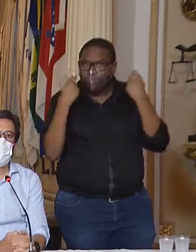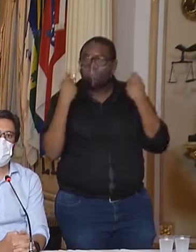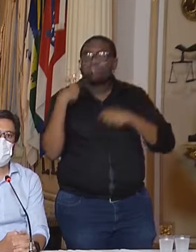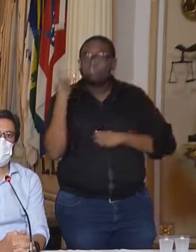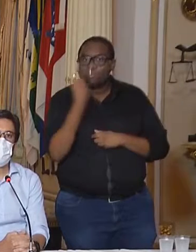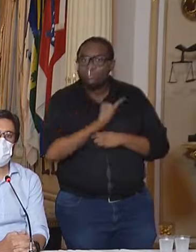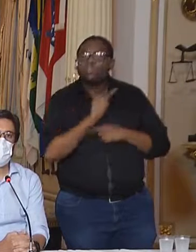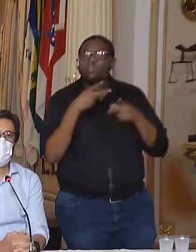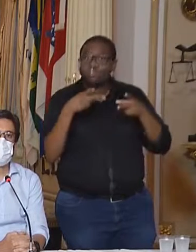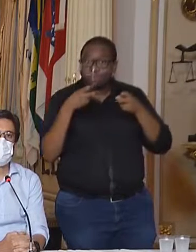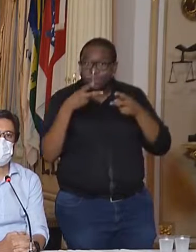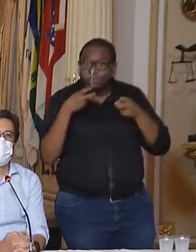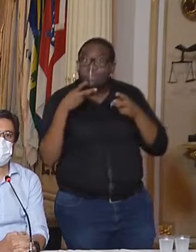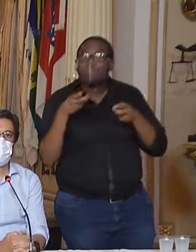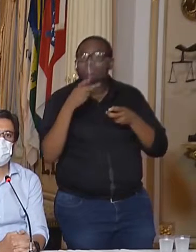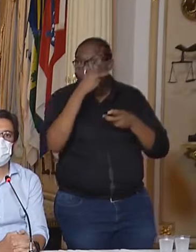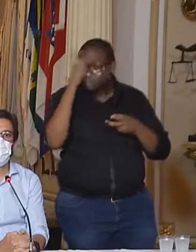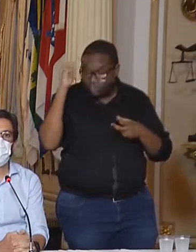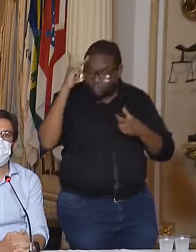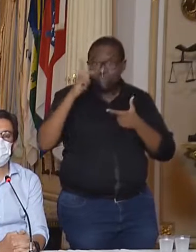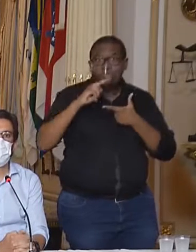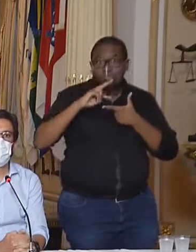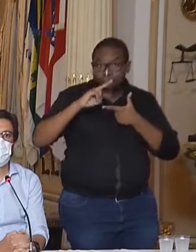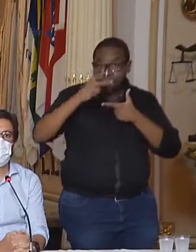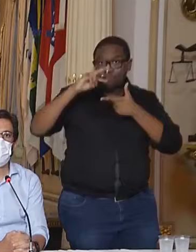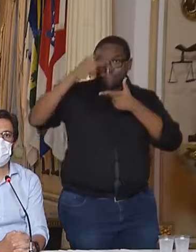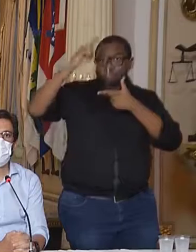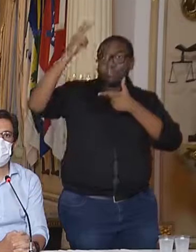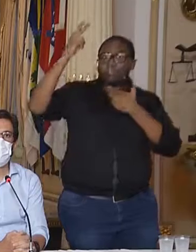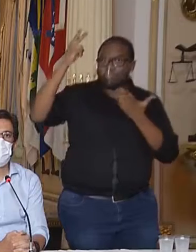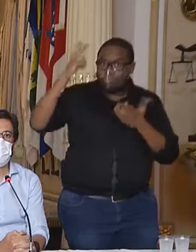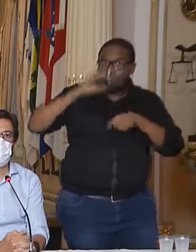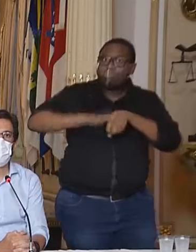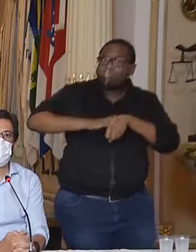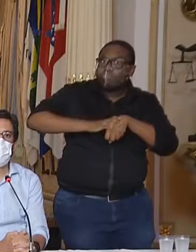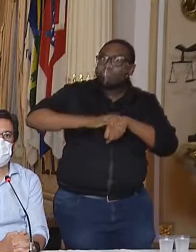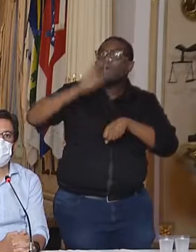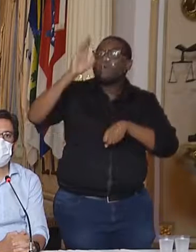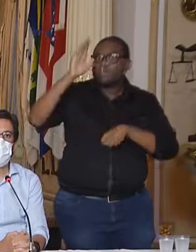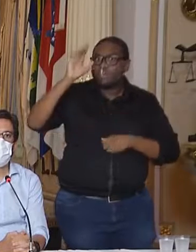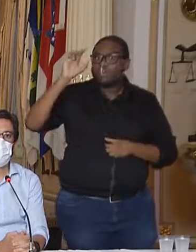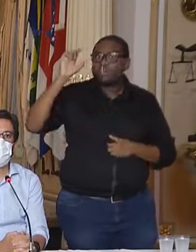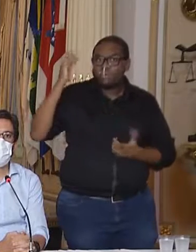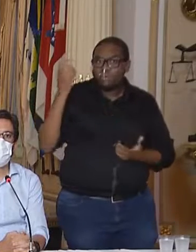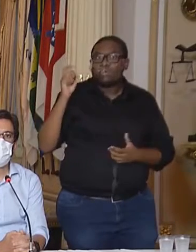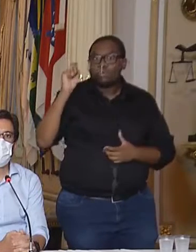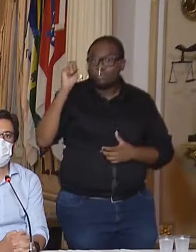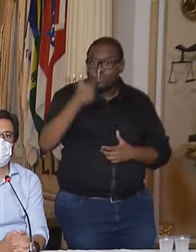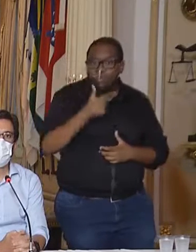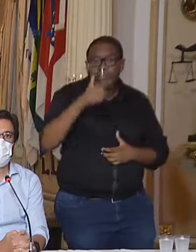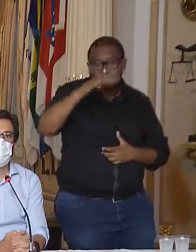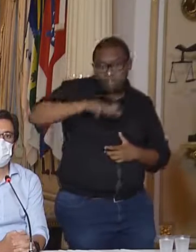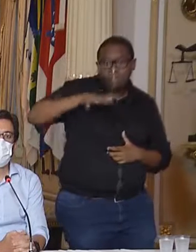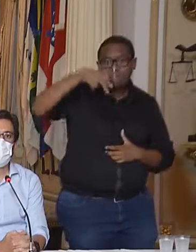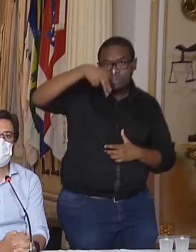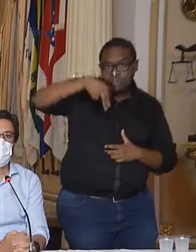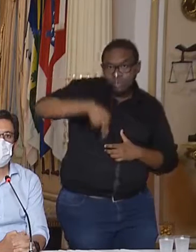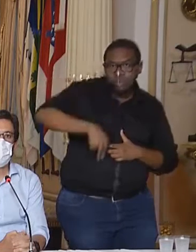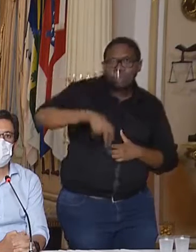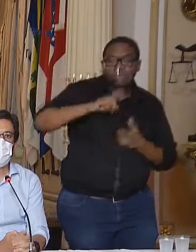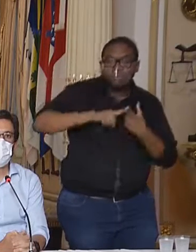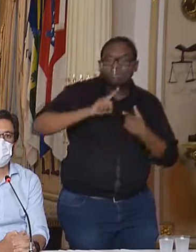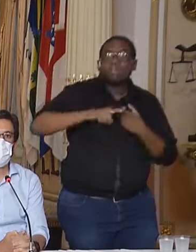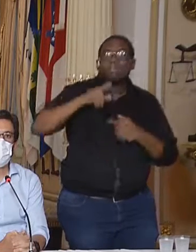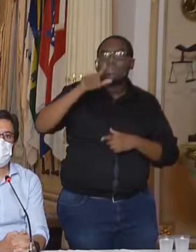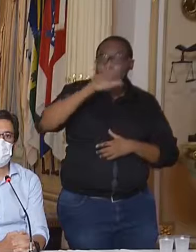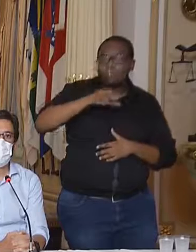um incremento de casos até mais significativo do que as Matas Norte e Mata Sul, e uma